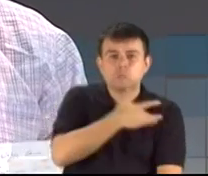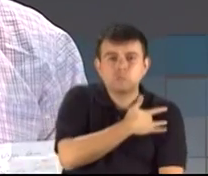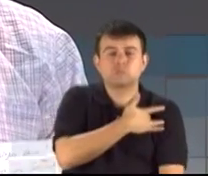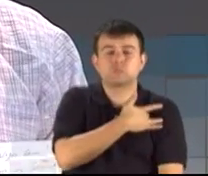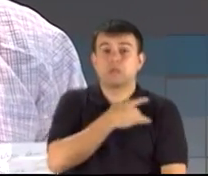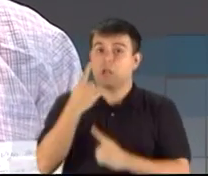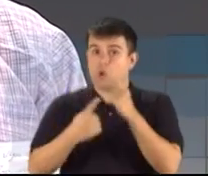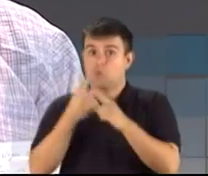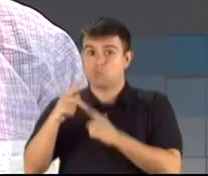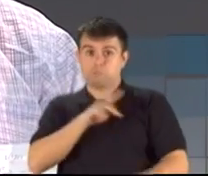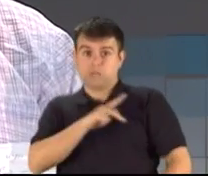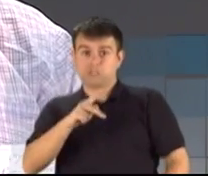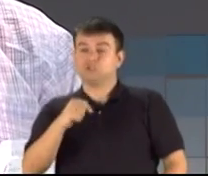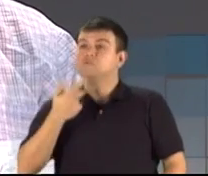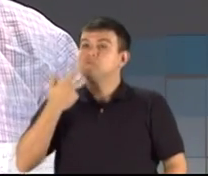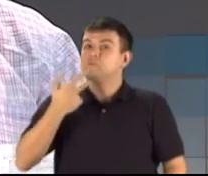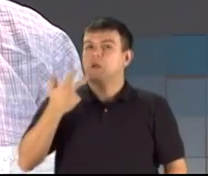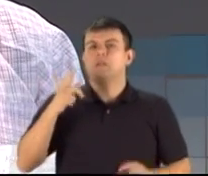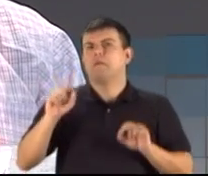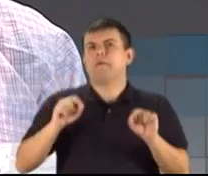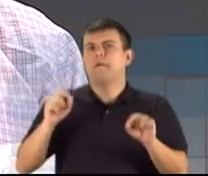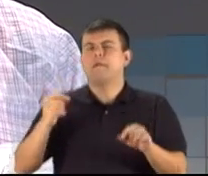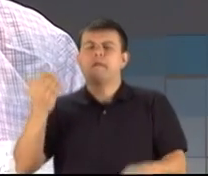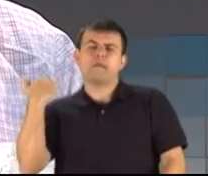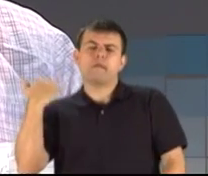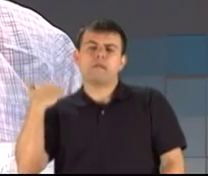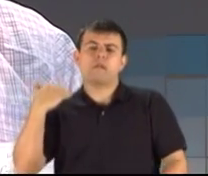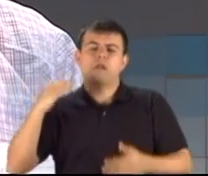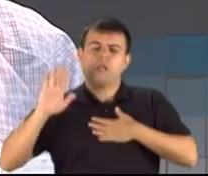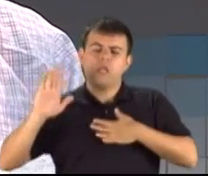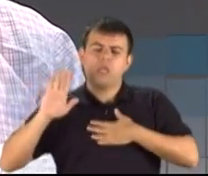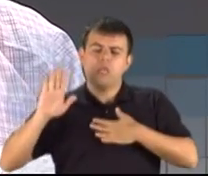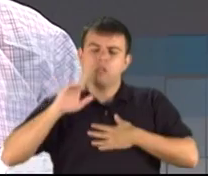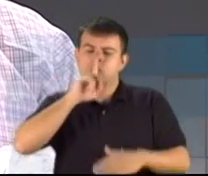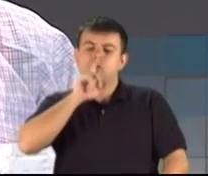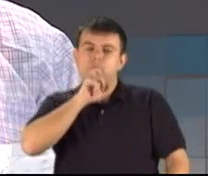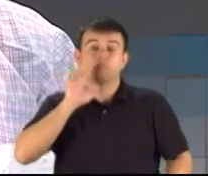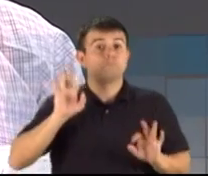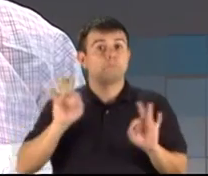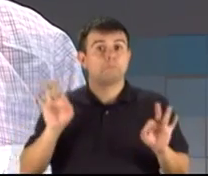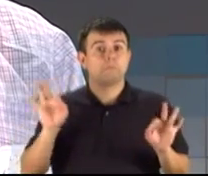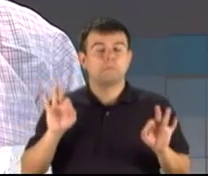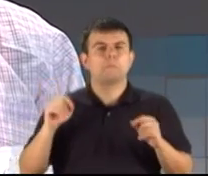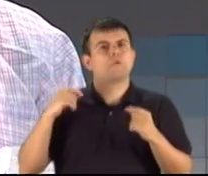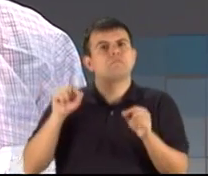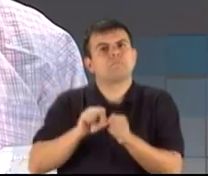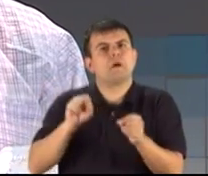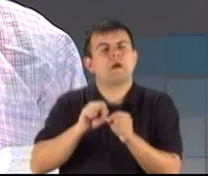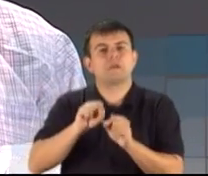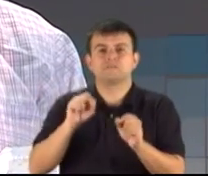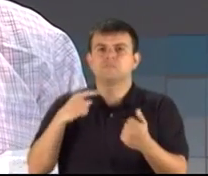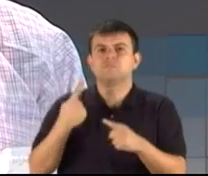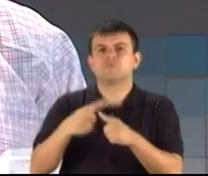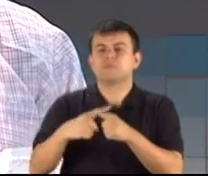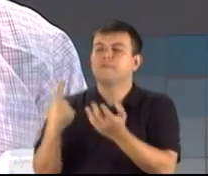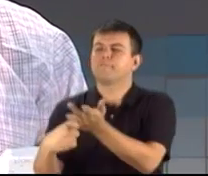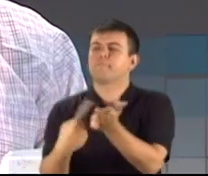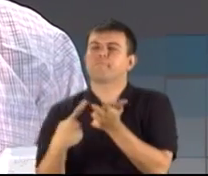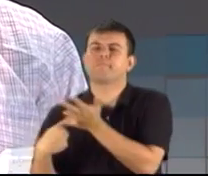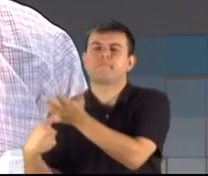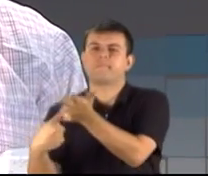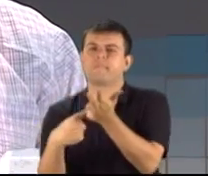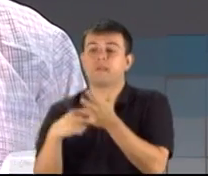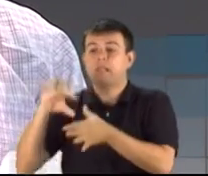que vêm prometendo que não cumprem há muito tempo, por incapacidade de seus líderes e pelo comprometimento que tem com outros partidos na